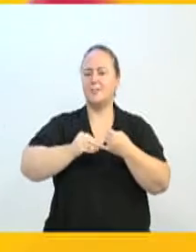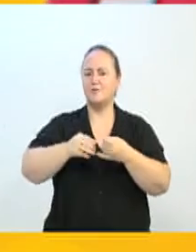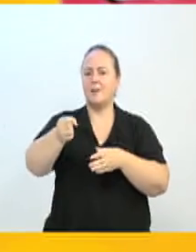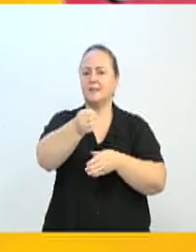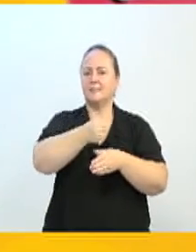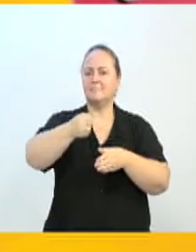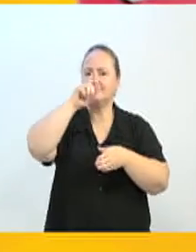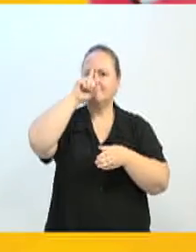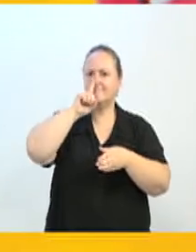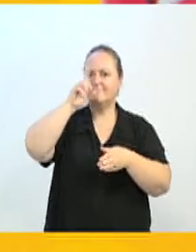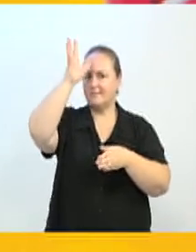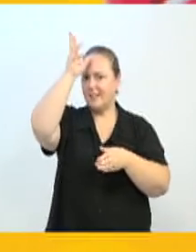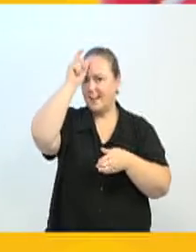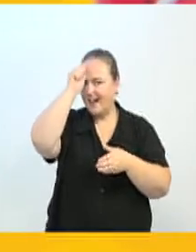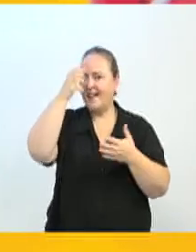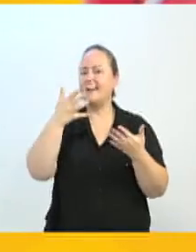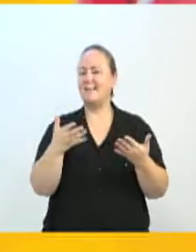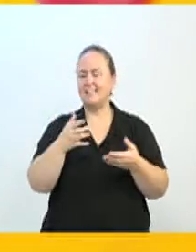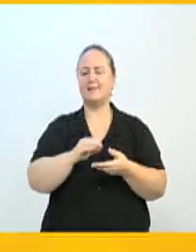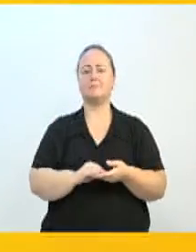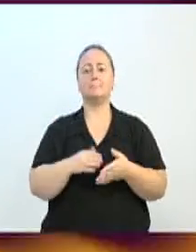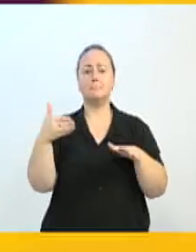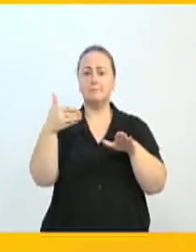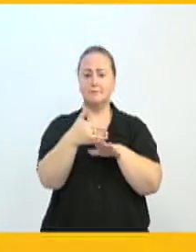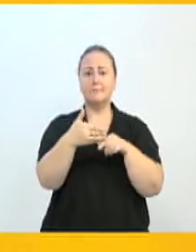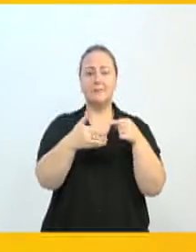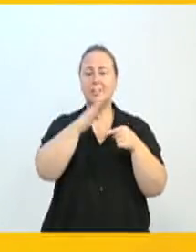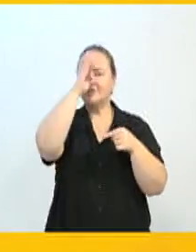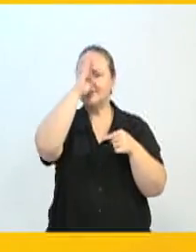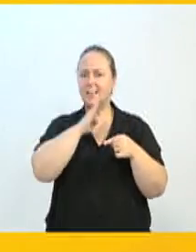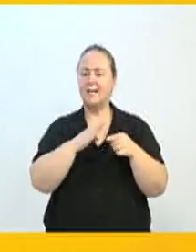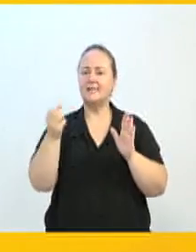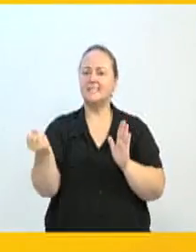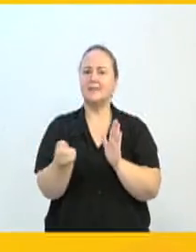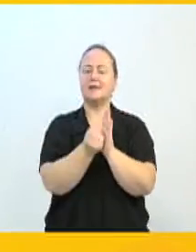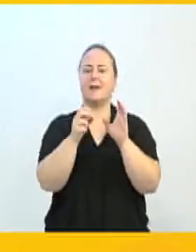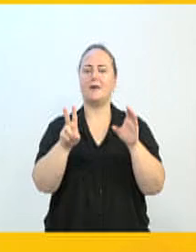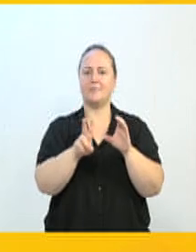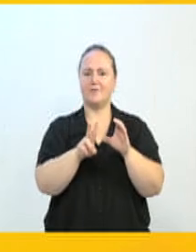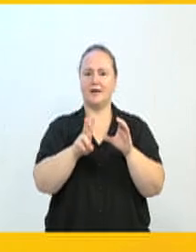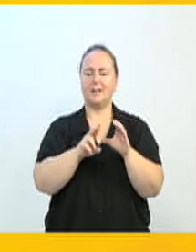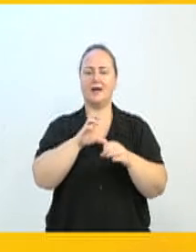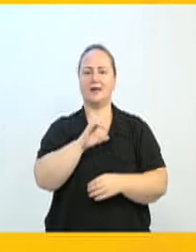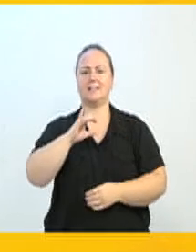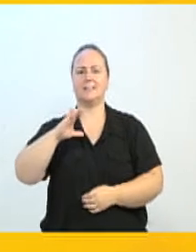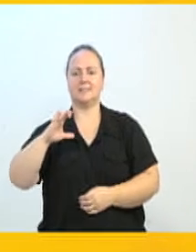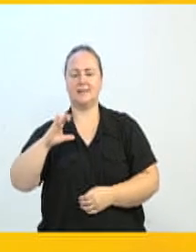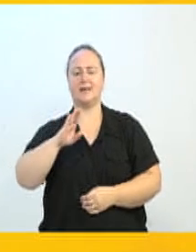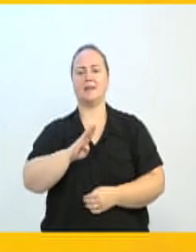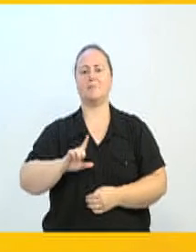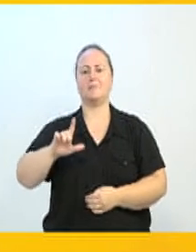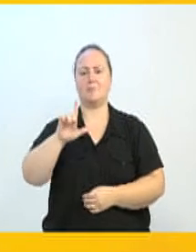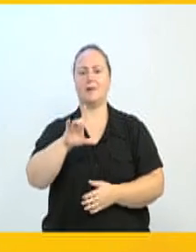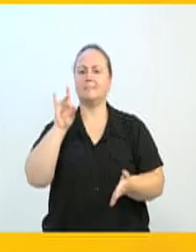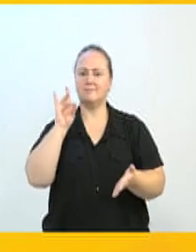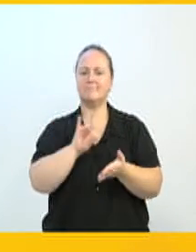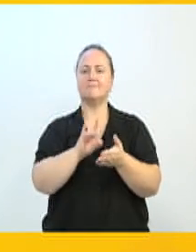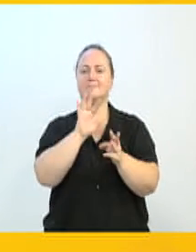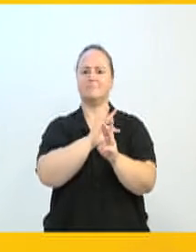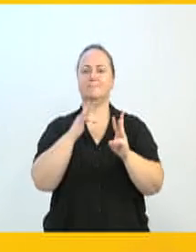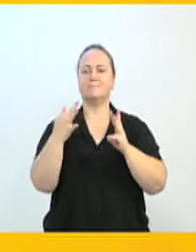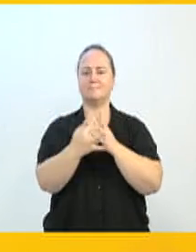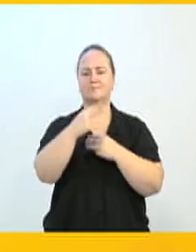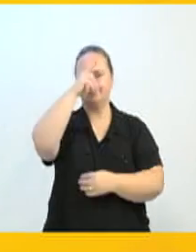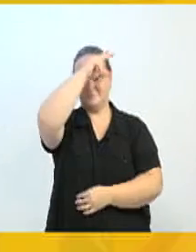galinha e muito mais. A entrada é gratuita. Patrocínio via Crede e SIC Blumenau. Realização pró-família e